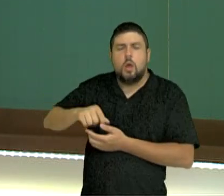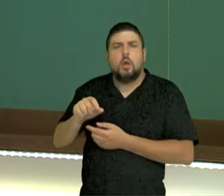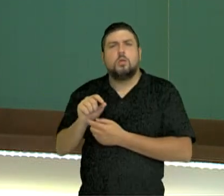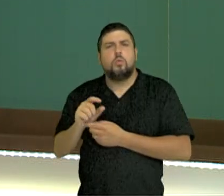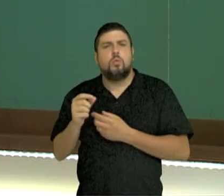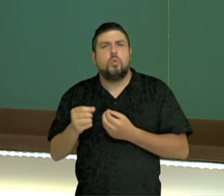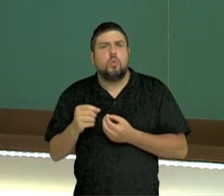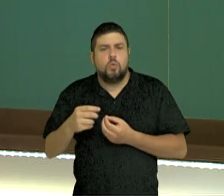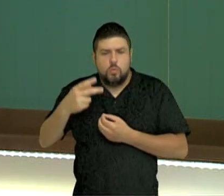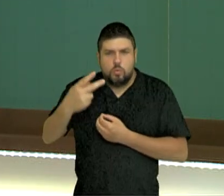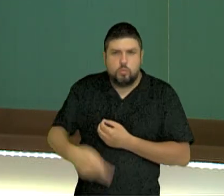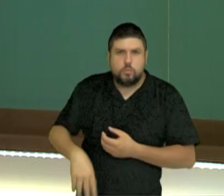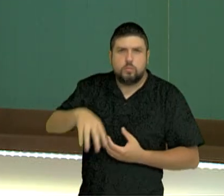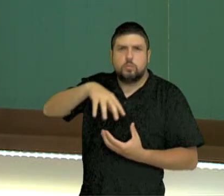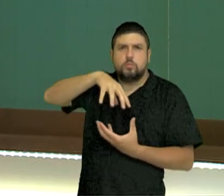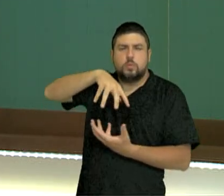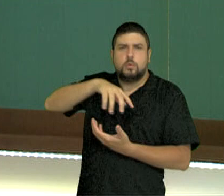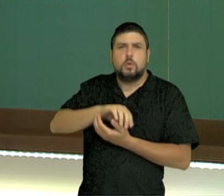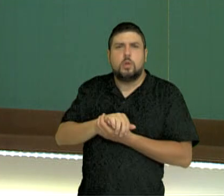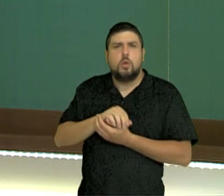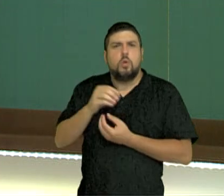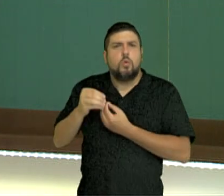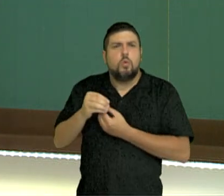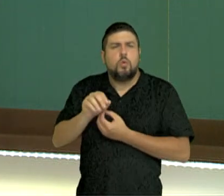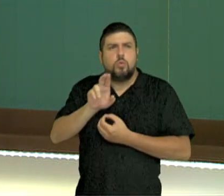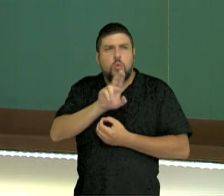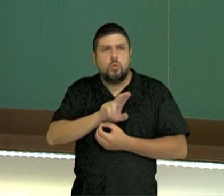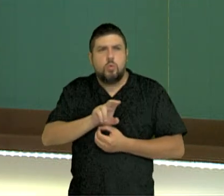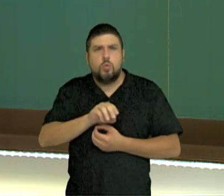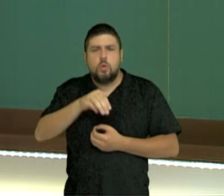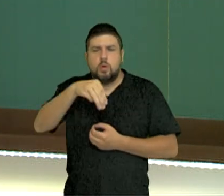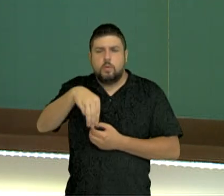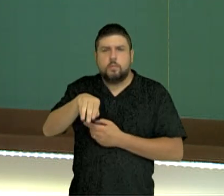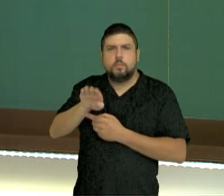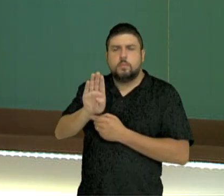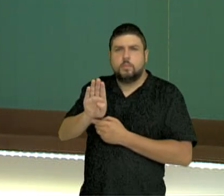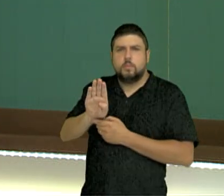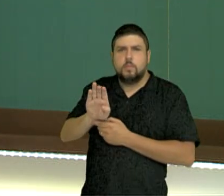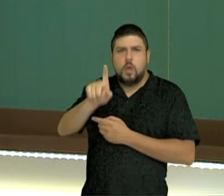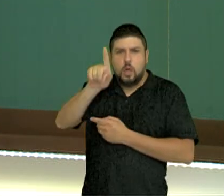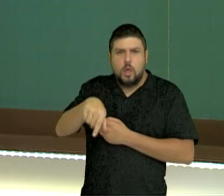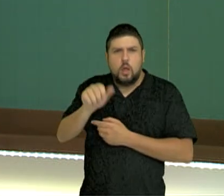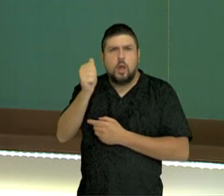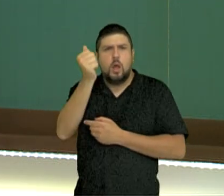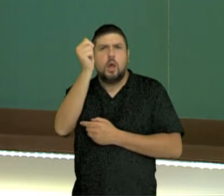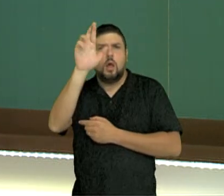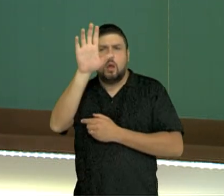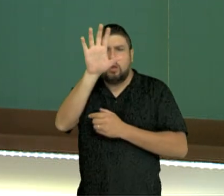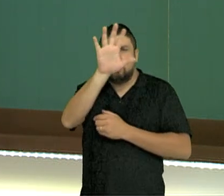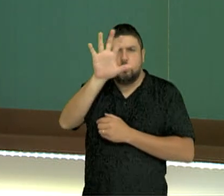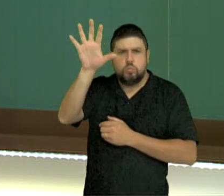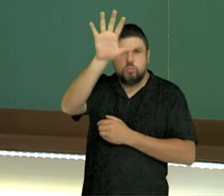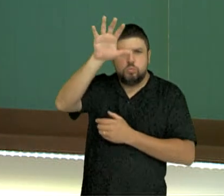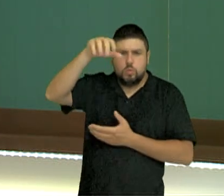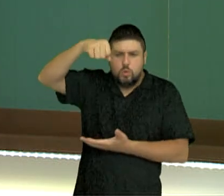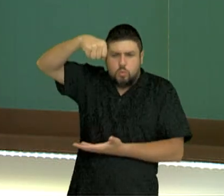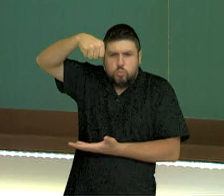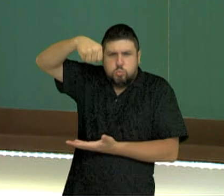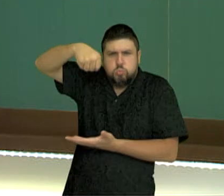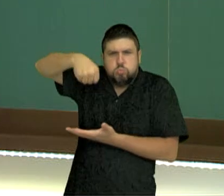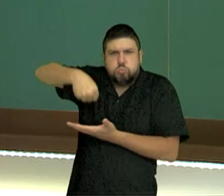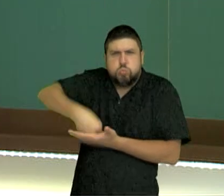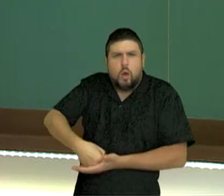superfície terrestre. E ela é medida em milibares, ou seja, é o peso que a atmosfera vai exercer sobre a